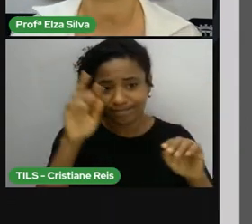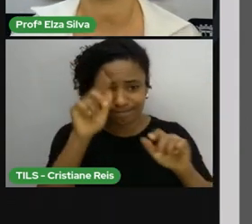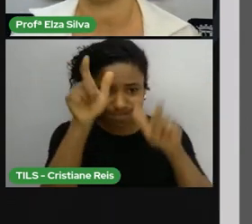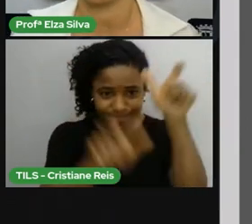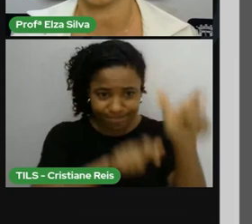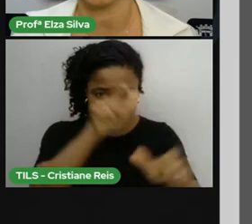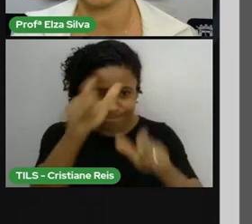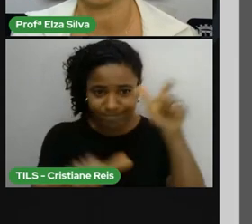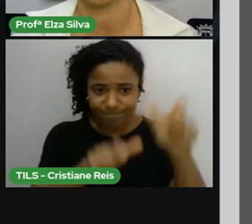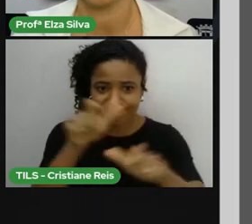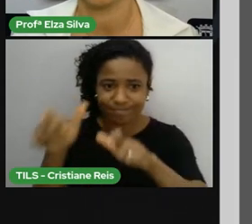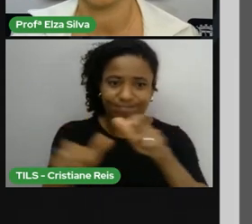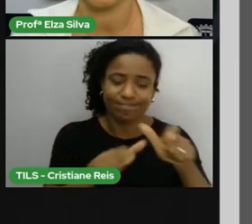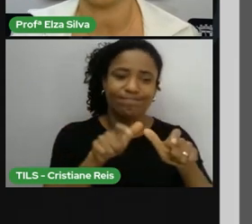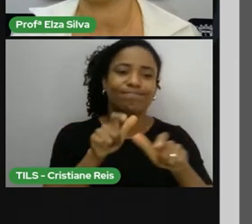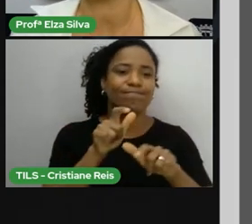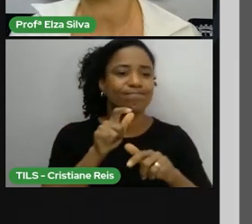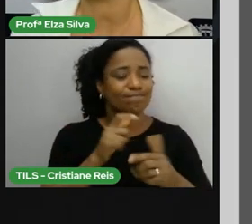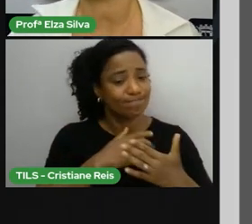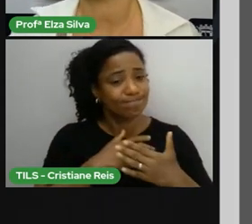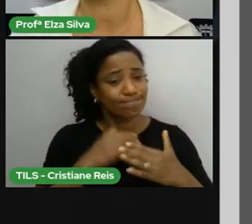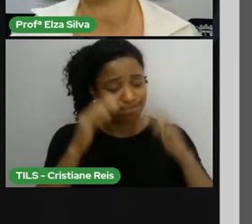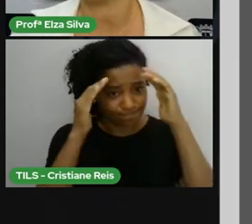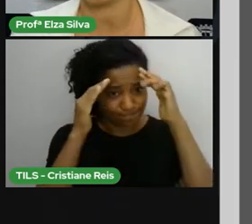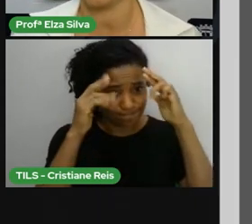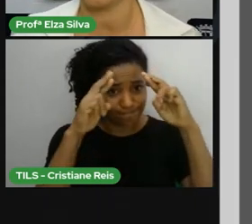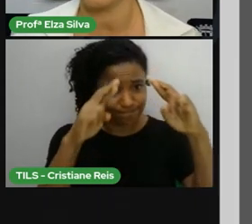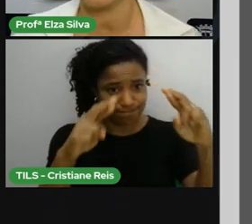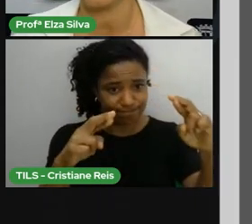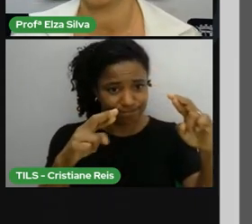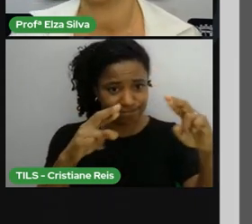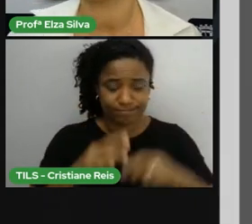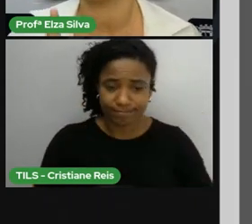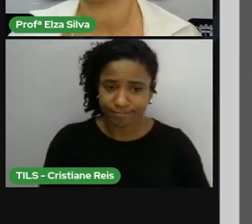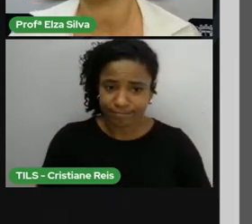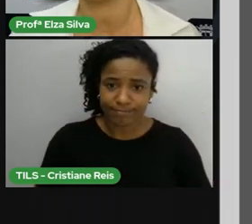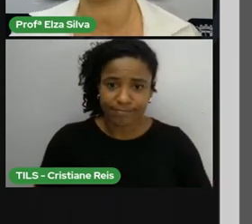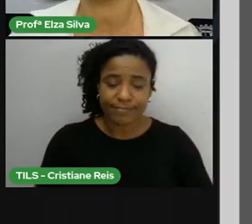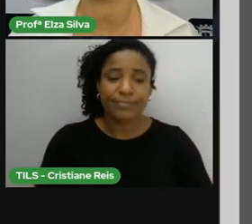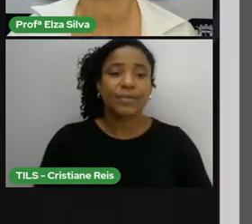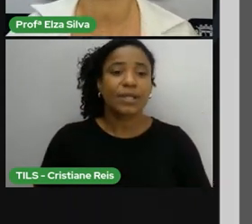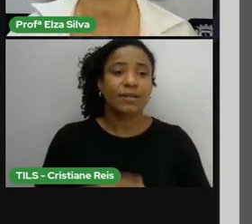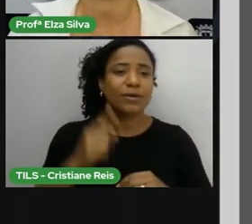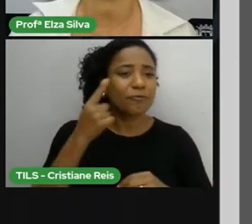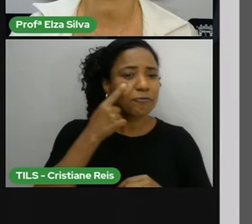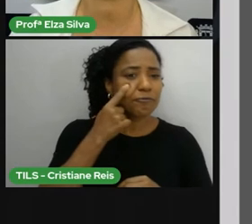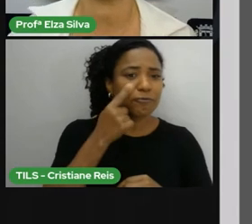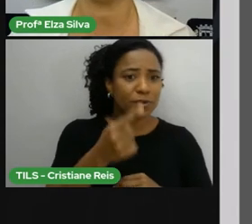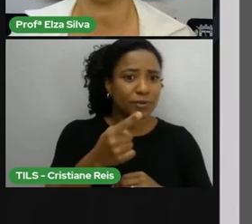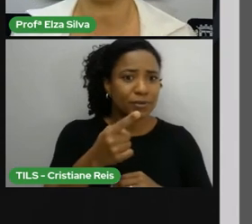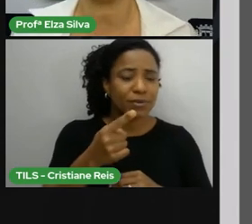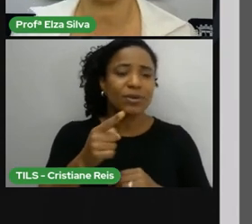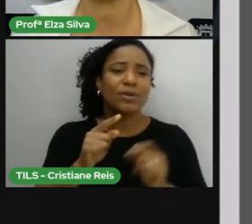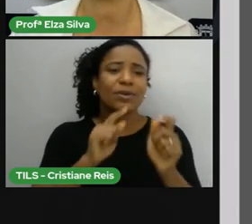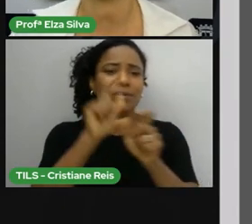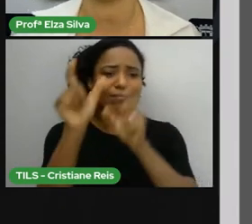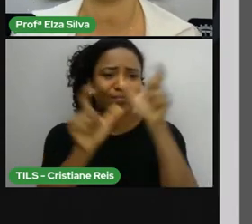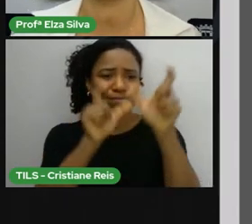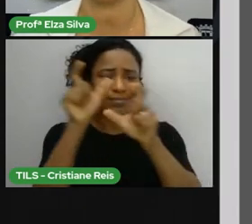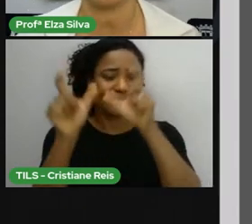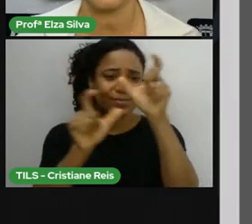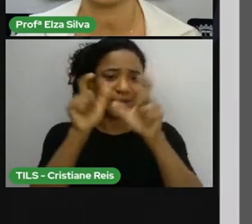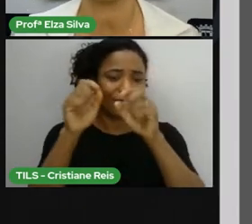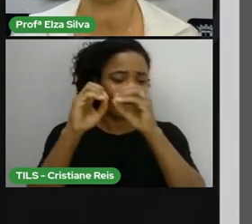Diversity openness. A partir daquela nuvem de palavras que eu disponibilizei o link para vocês, vocês podem